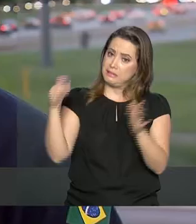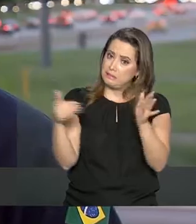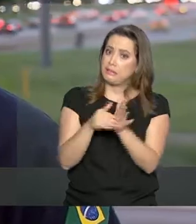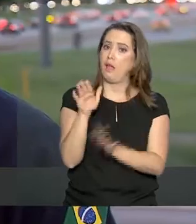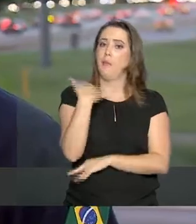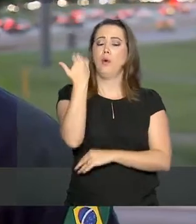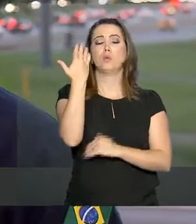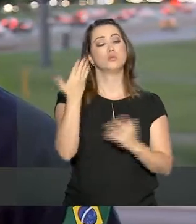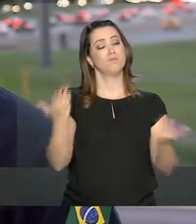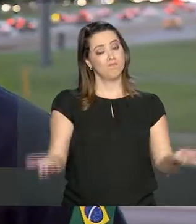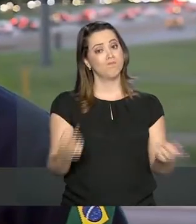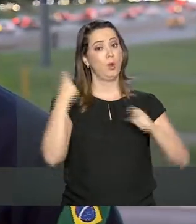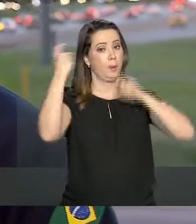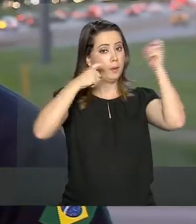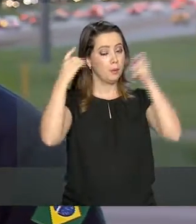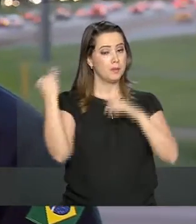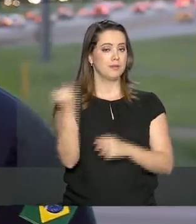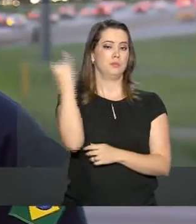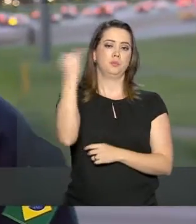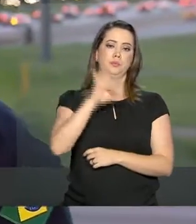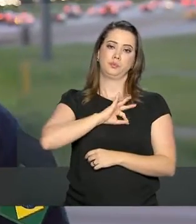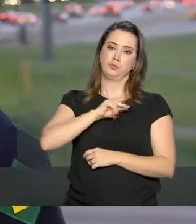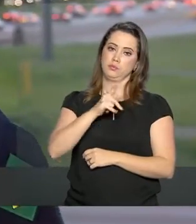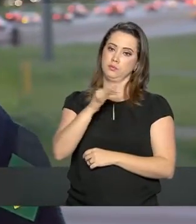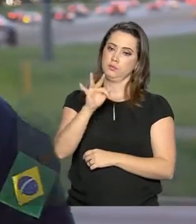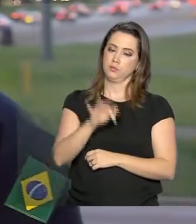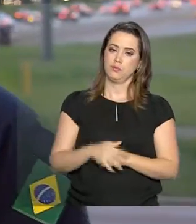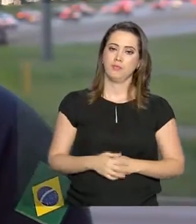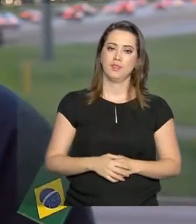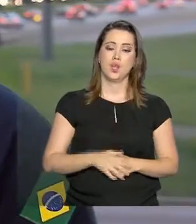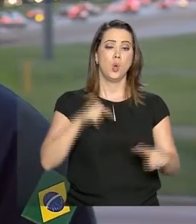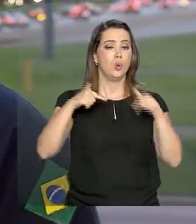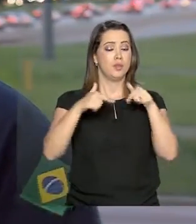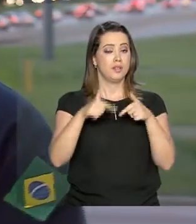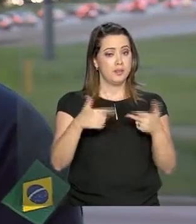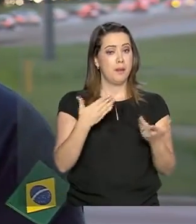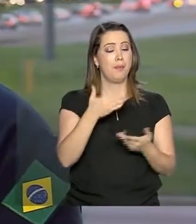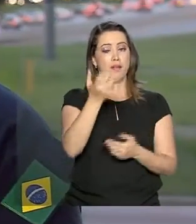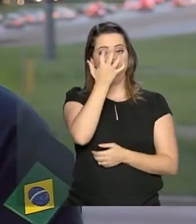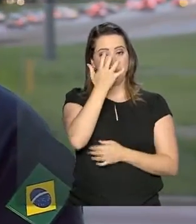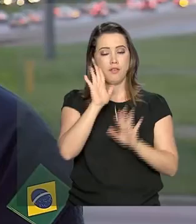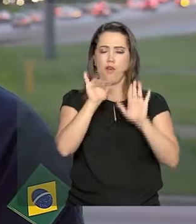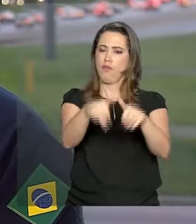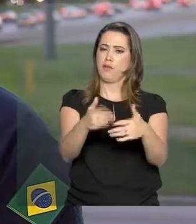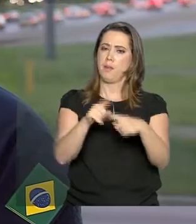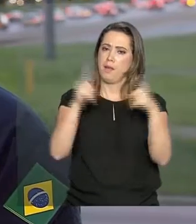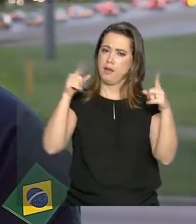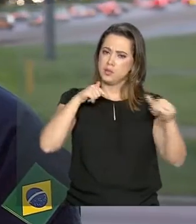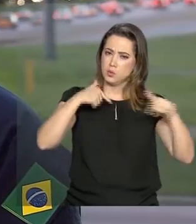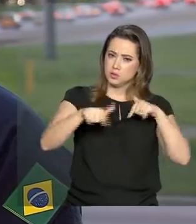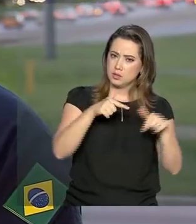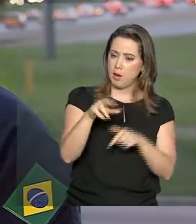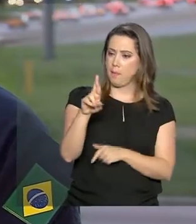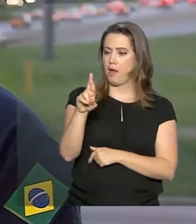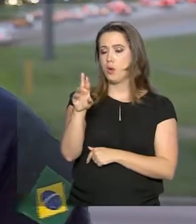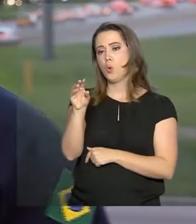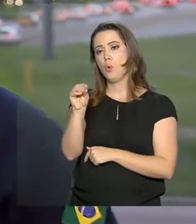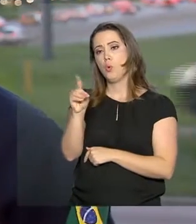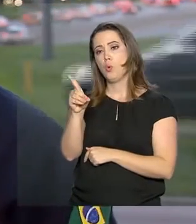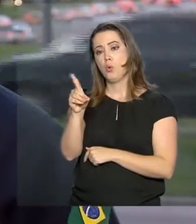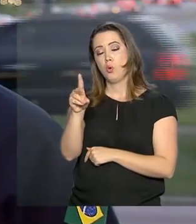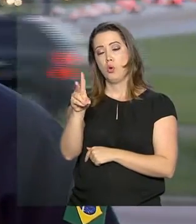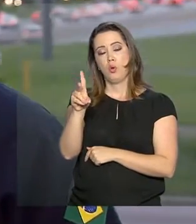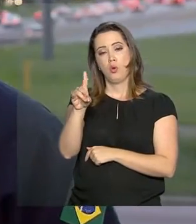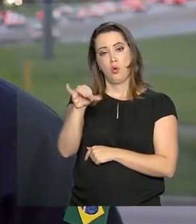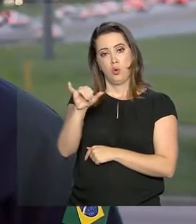morte. Então, essa é uma preocupação muito forte da PRF. A Operação Carnaval 2019 foi encerrada, mas a Operação Rodovida continua? A